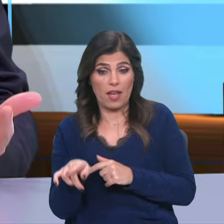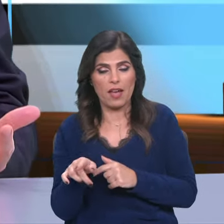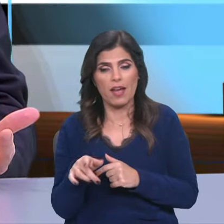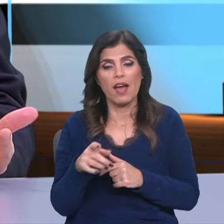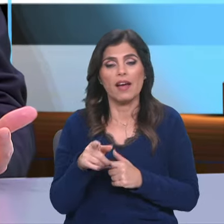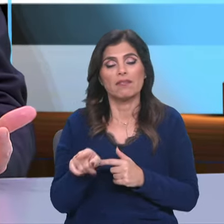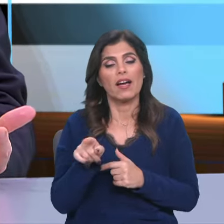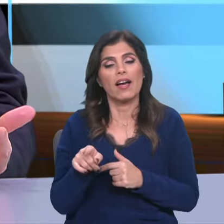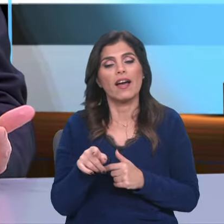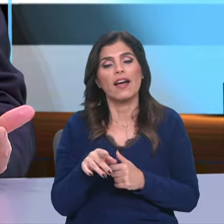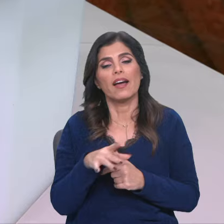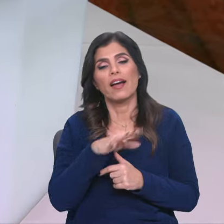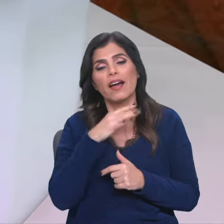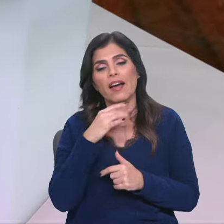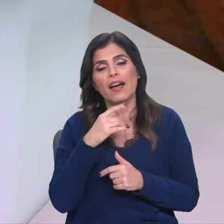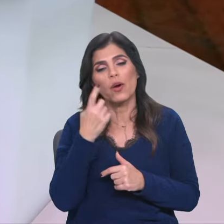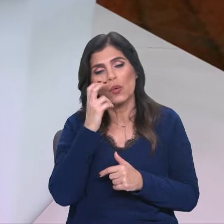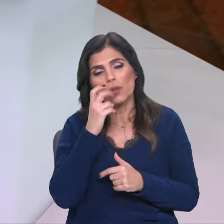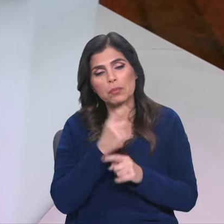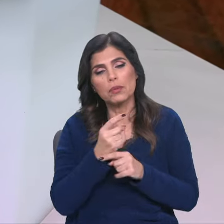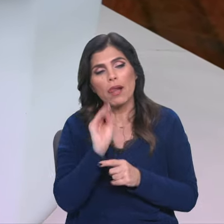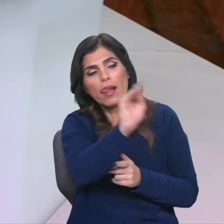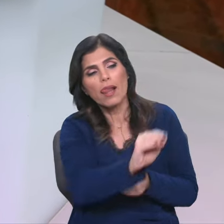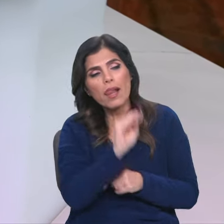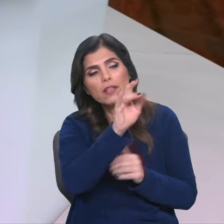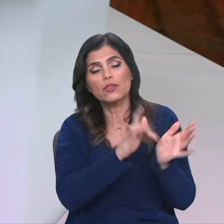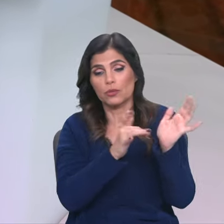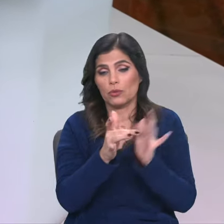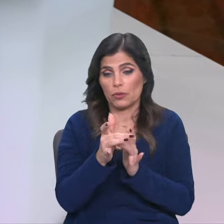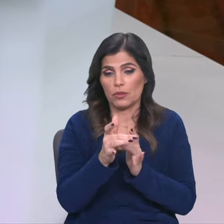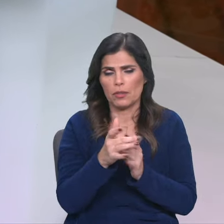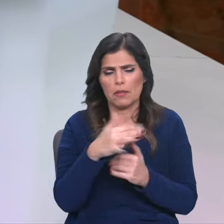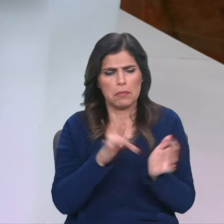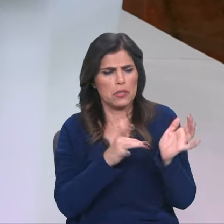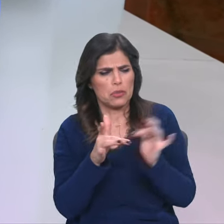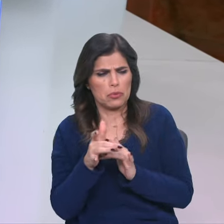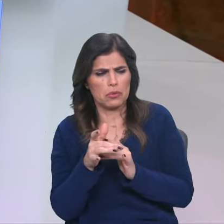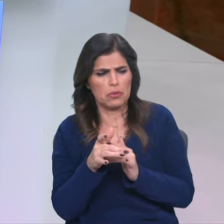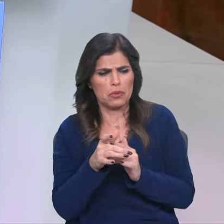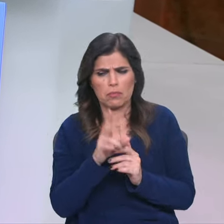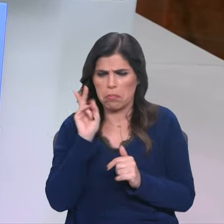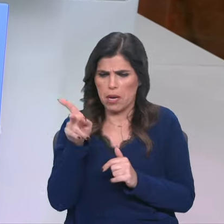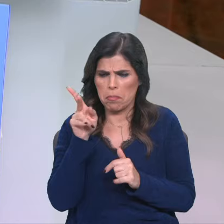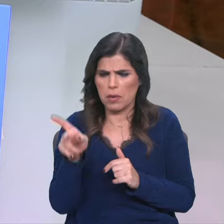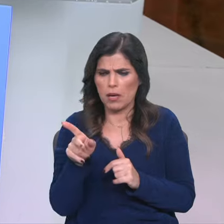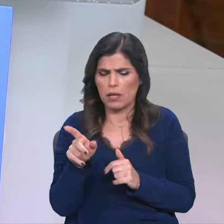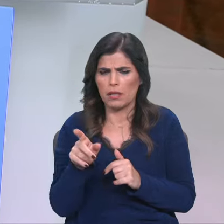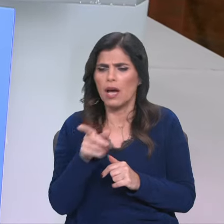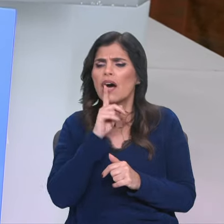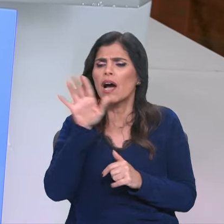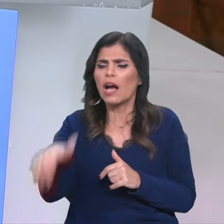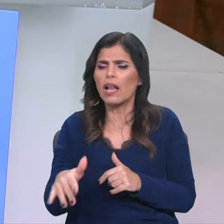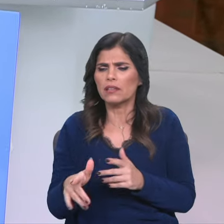interpela Jesus e é aí que Jesus, ao repreendê-lo, diz-lhe, cala-te e sai desse homem